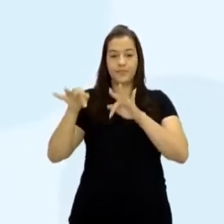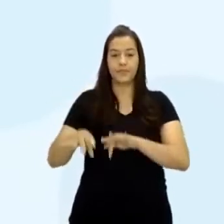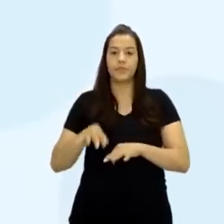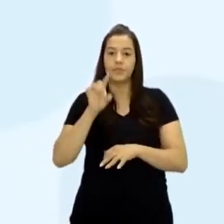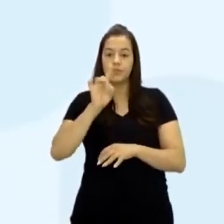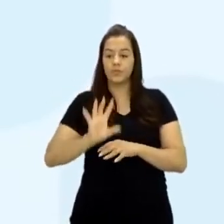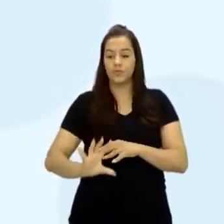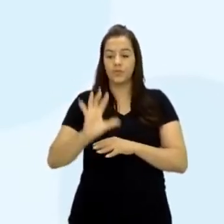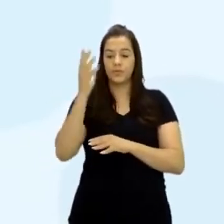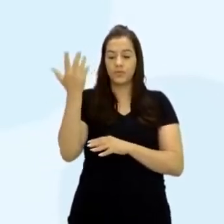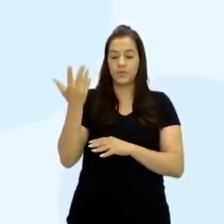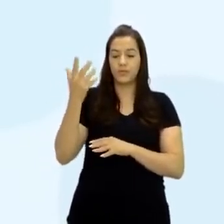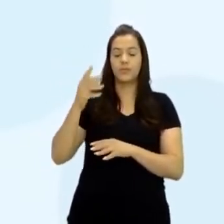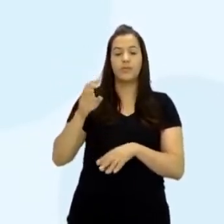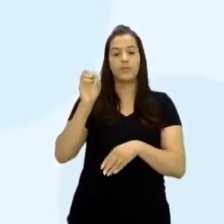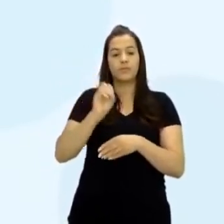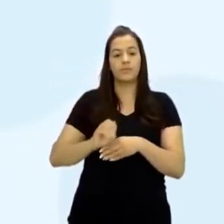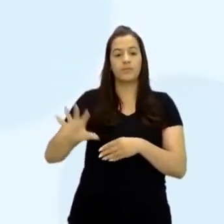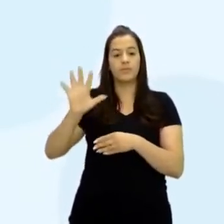na Europa Ocidental.